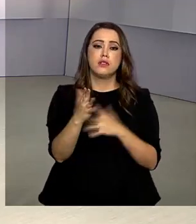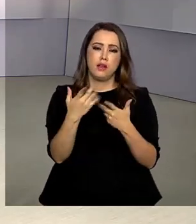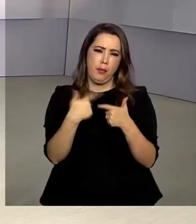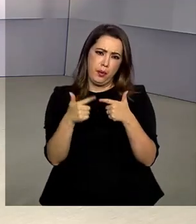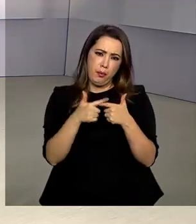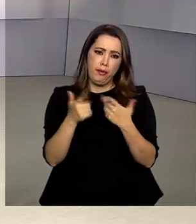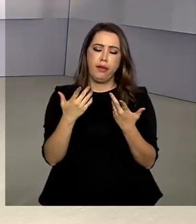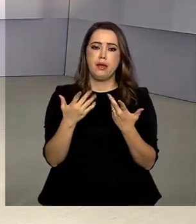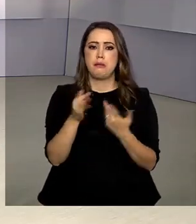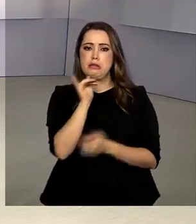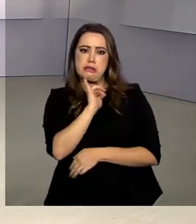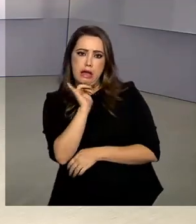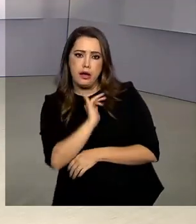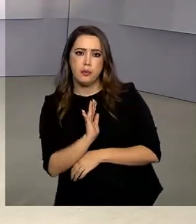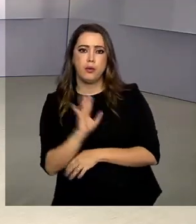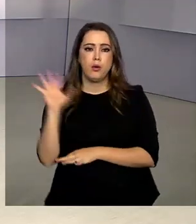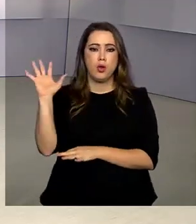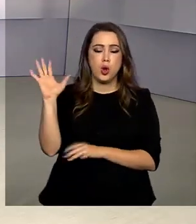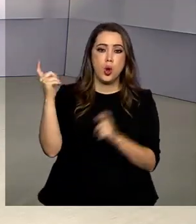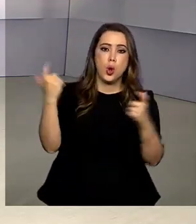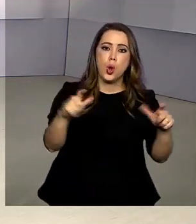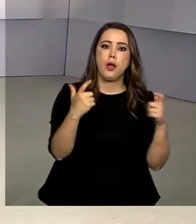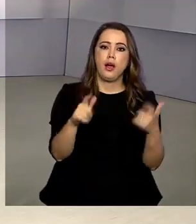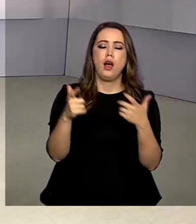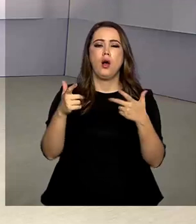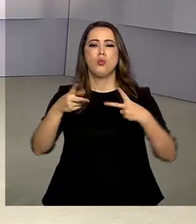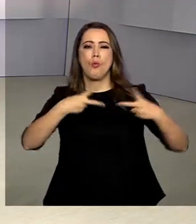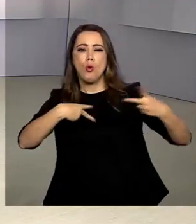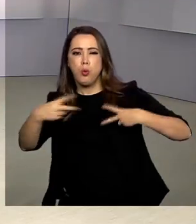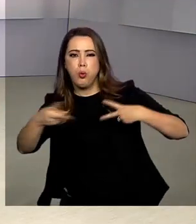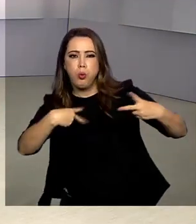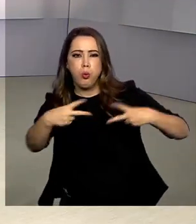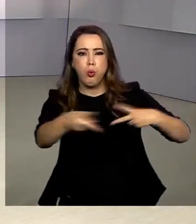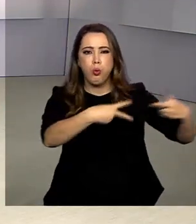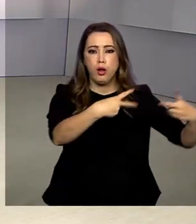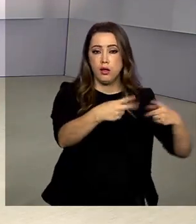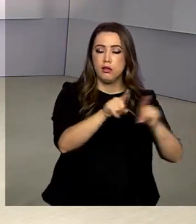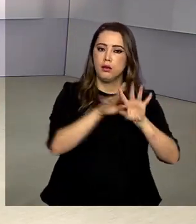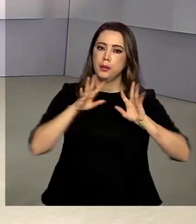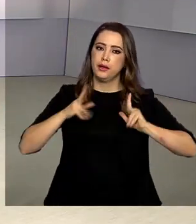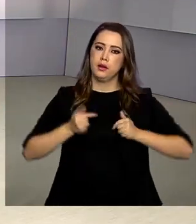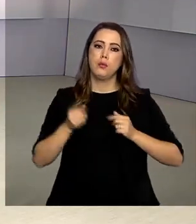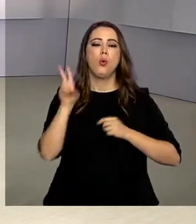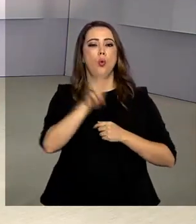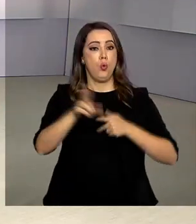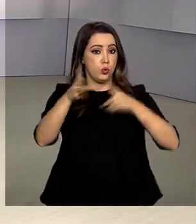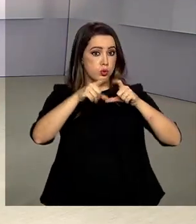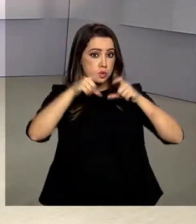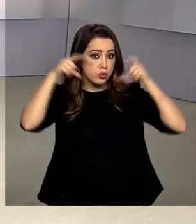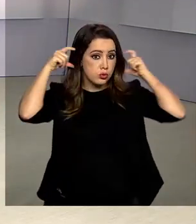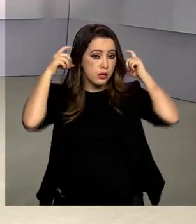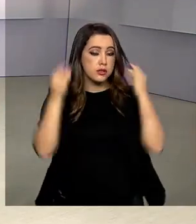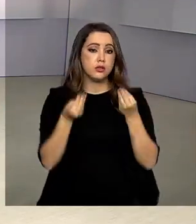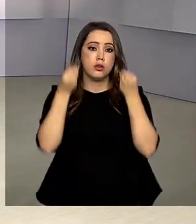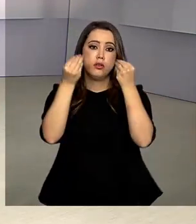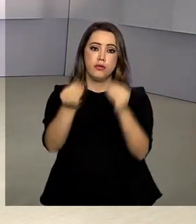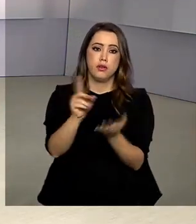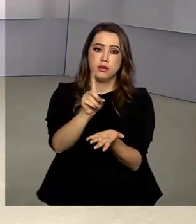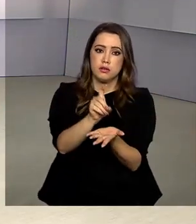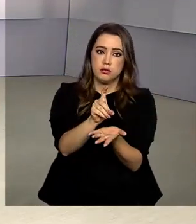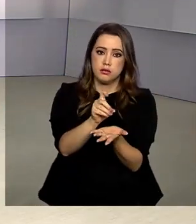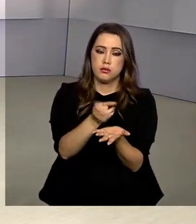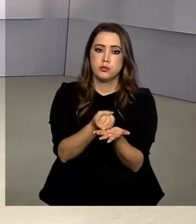prevenção, como o ambiente limpo e ventilado, o uso obrigatório de máscaras e disponibilização de produto de